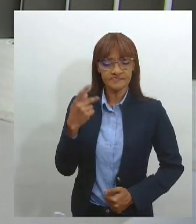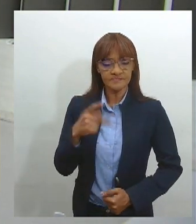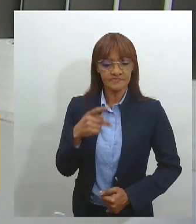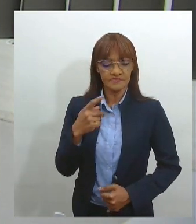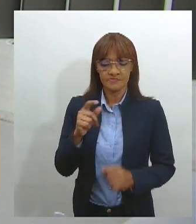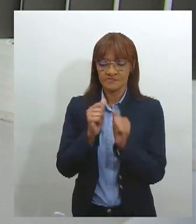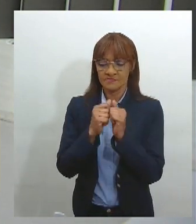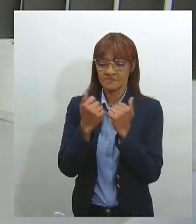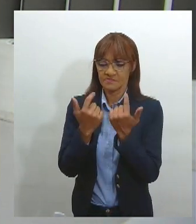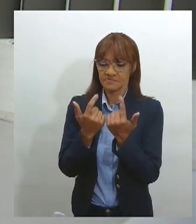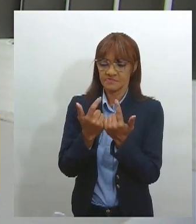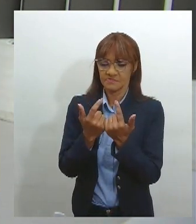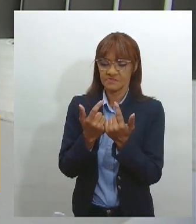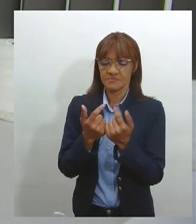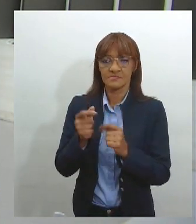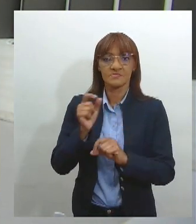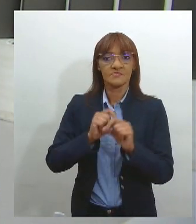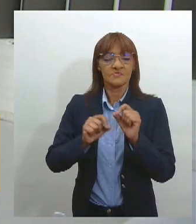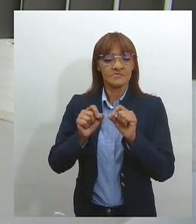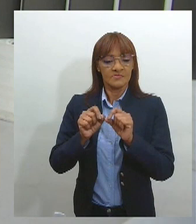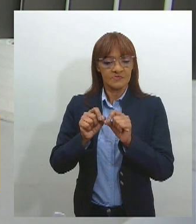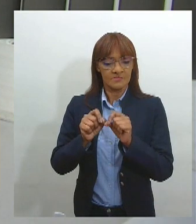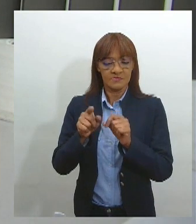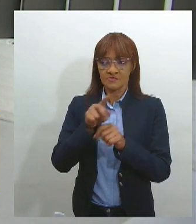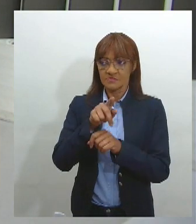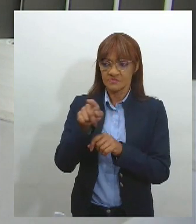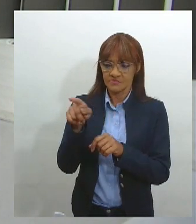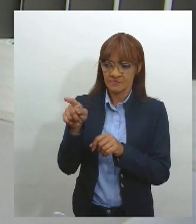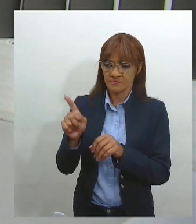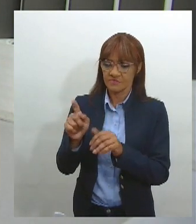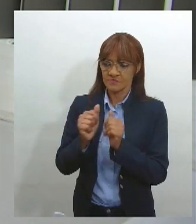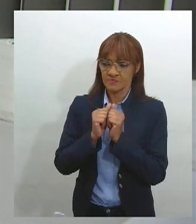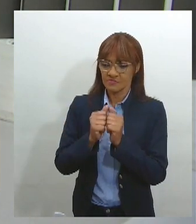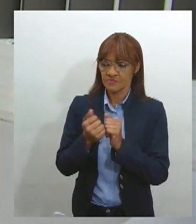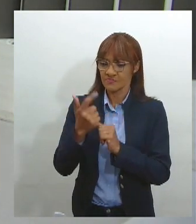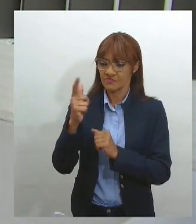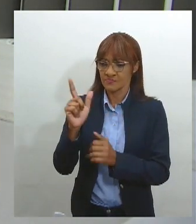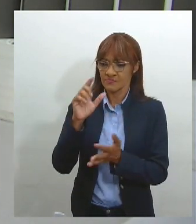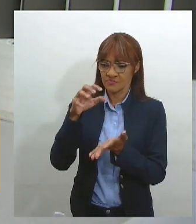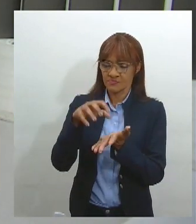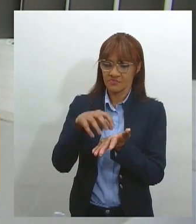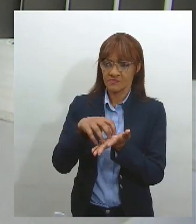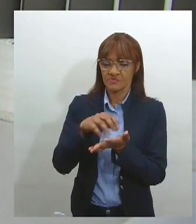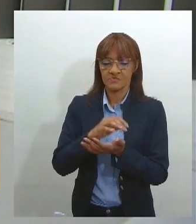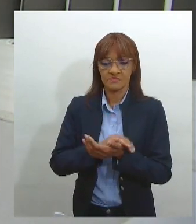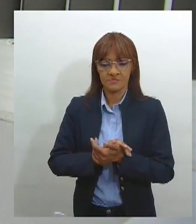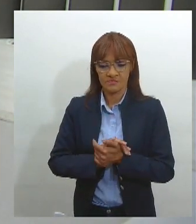essas parcerias que vocês fazem com outros órgãos, é o que tem, digamos assim,